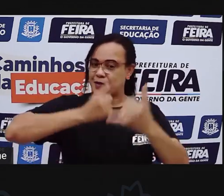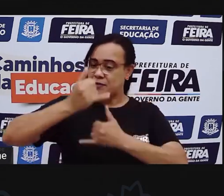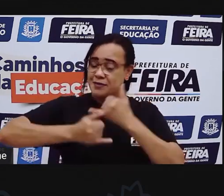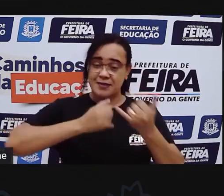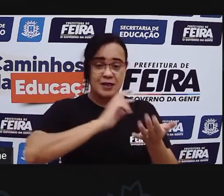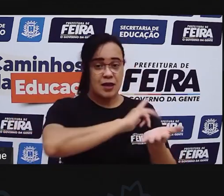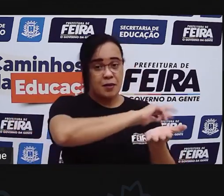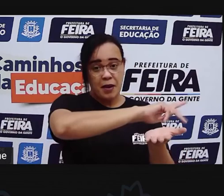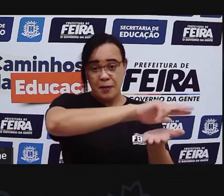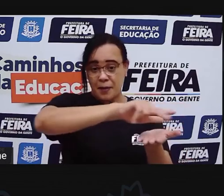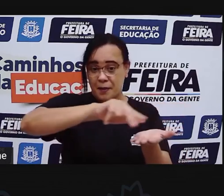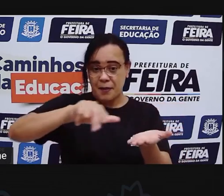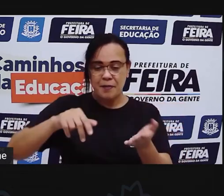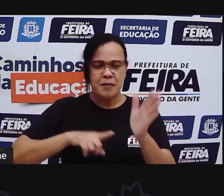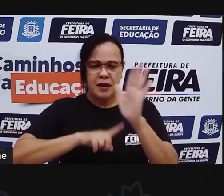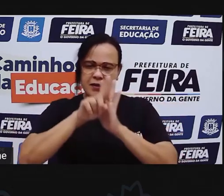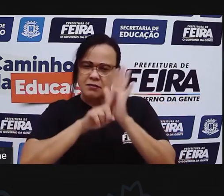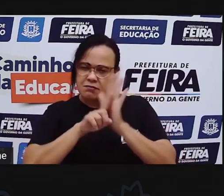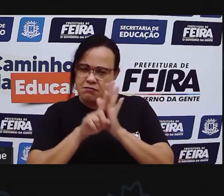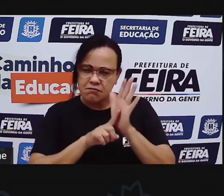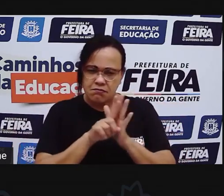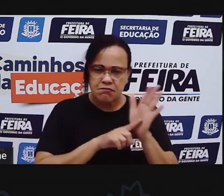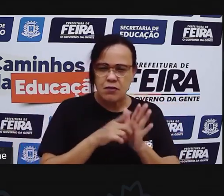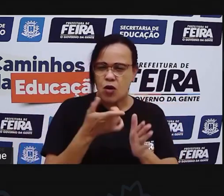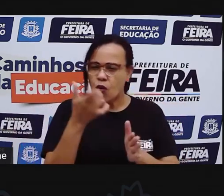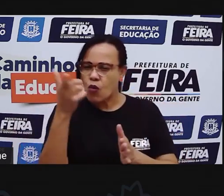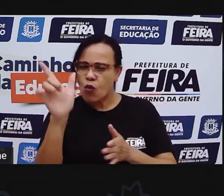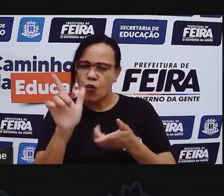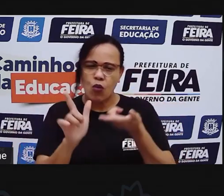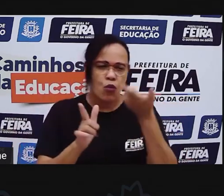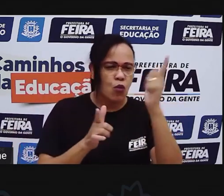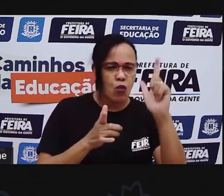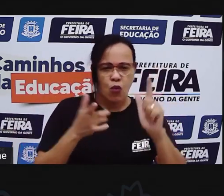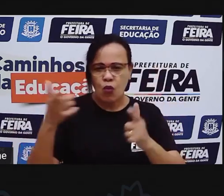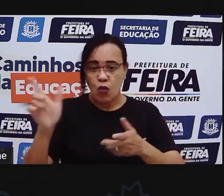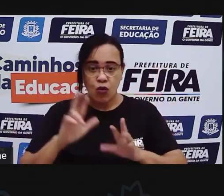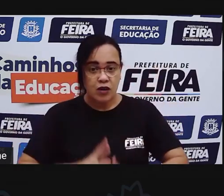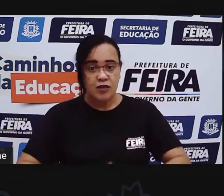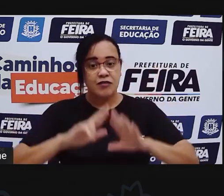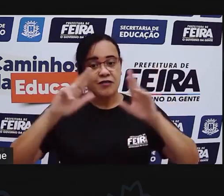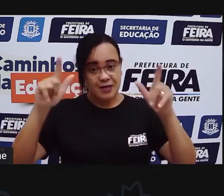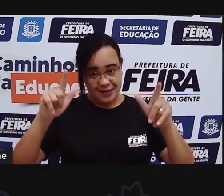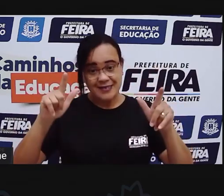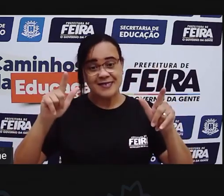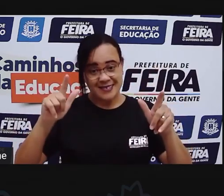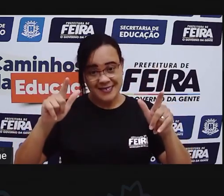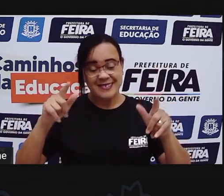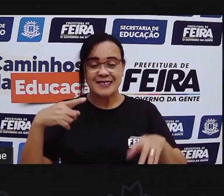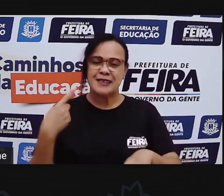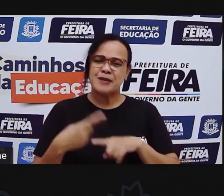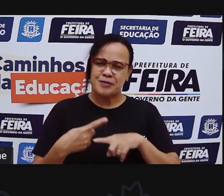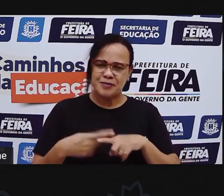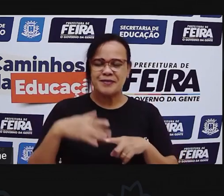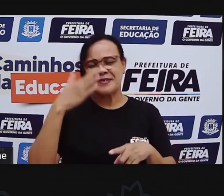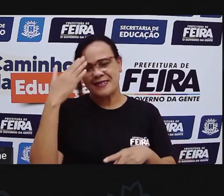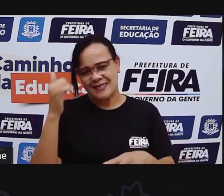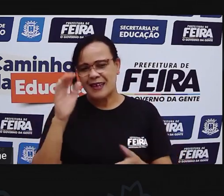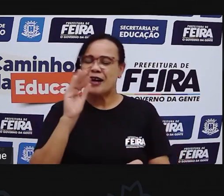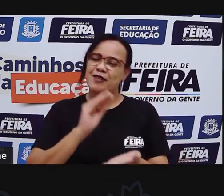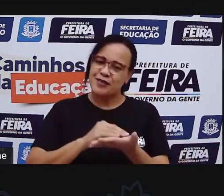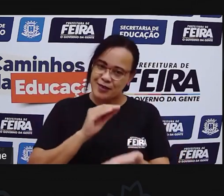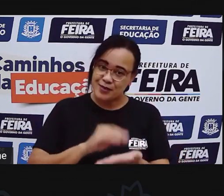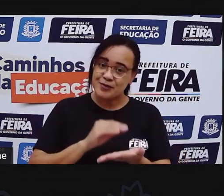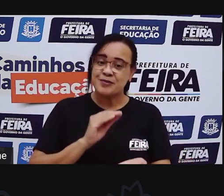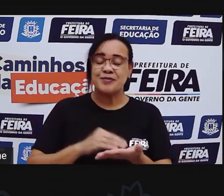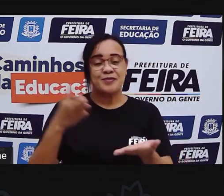né? Você procurar pesquisar outros tipos de bola, né? A prova faltou, tenho certeza, que faltaram alguns, como a gente viu no jogo,